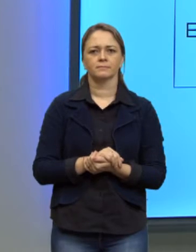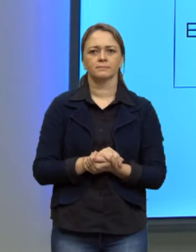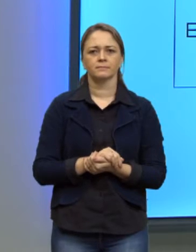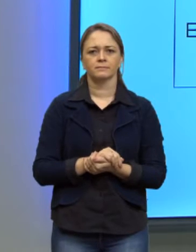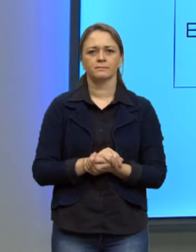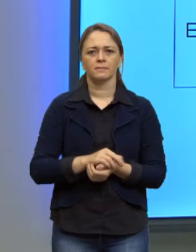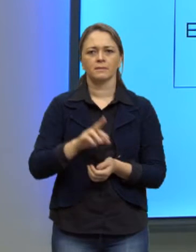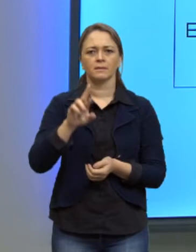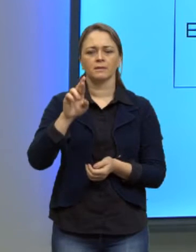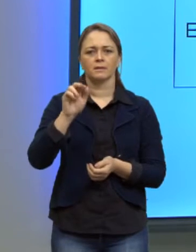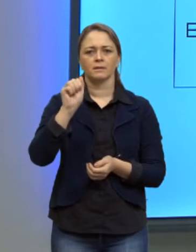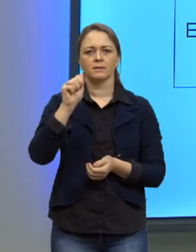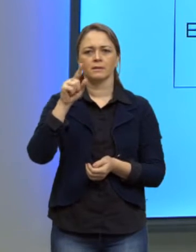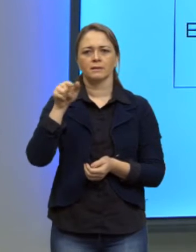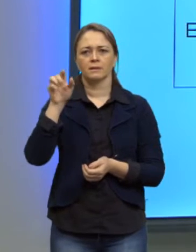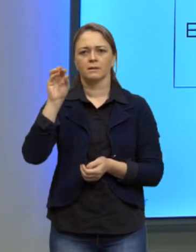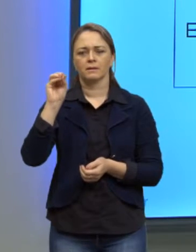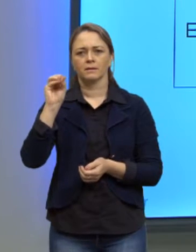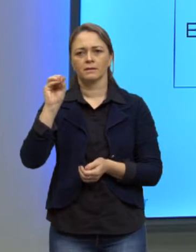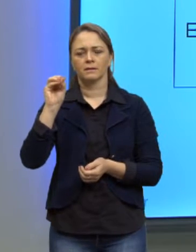razão menos 2.